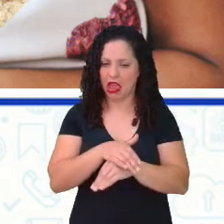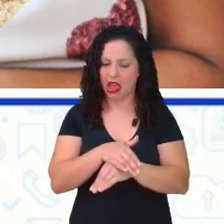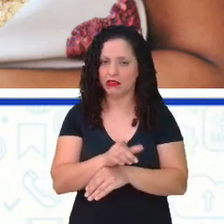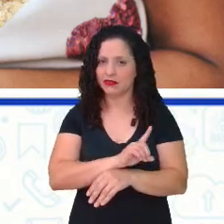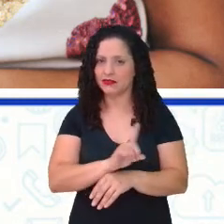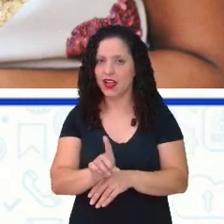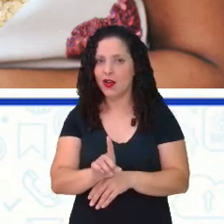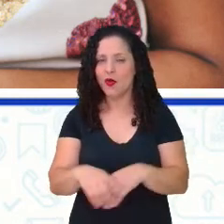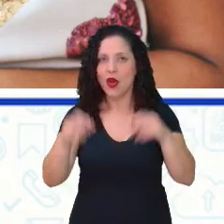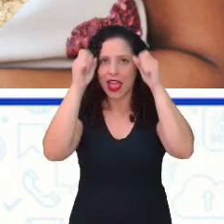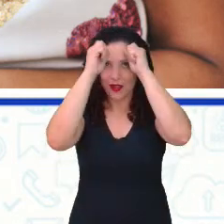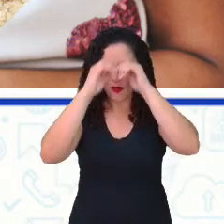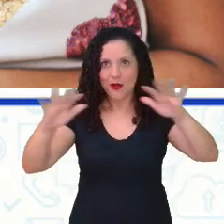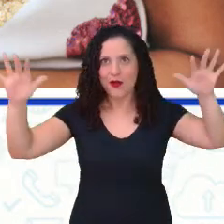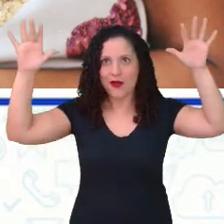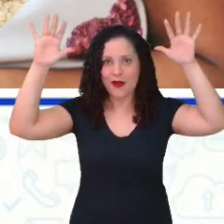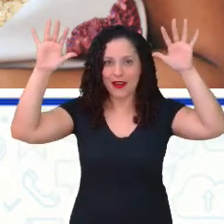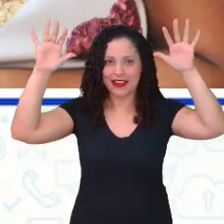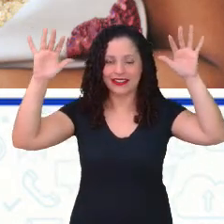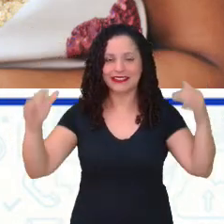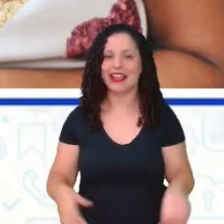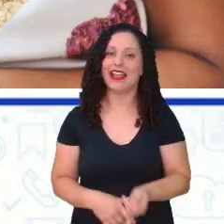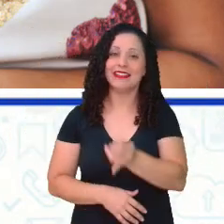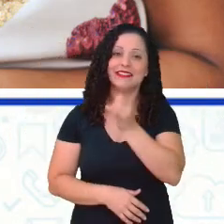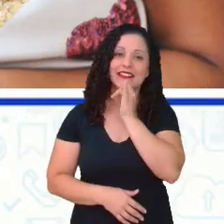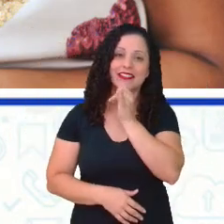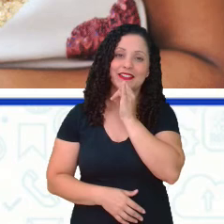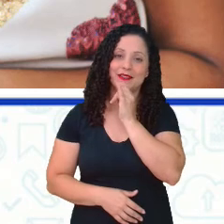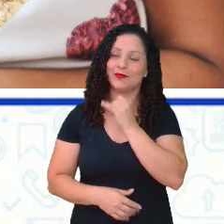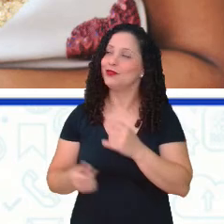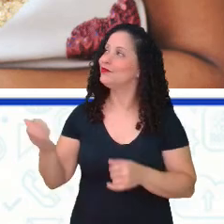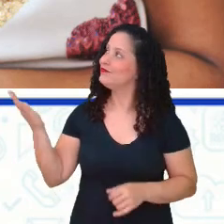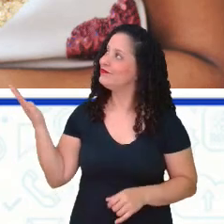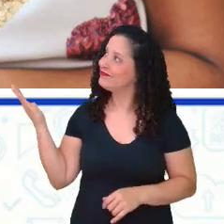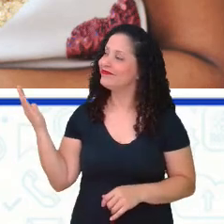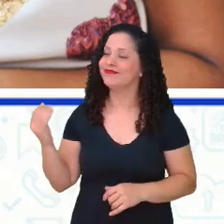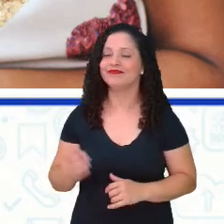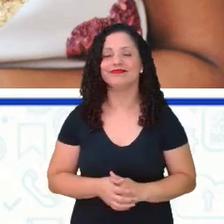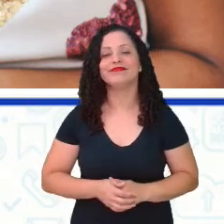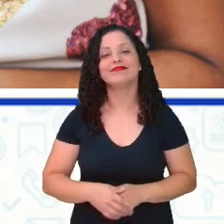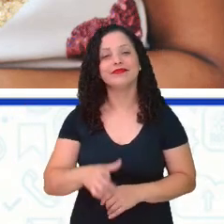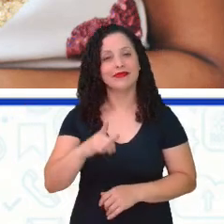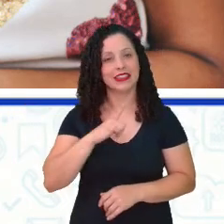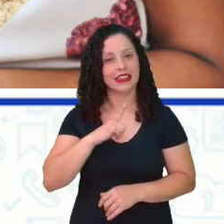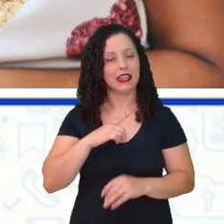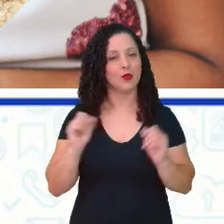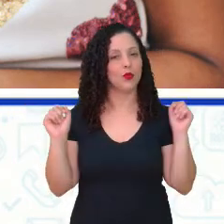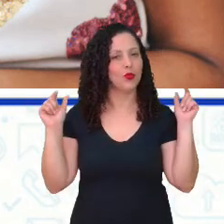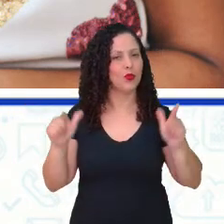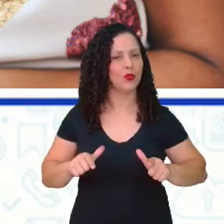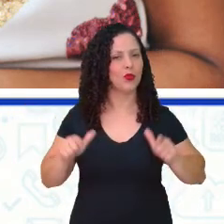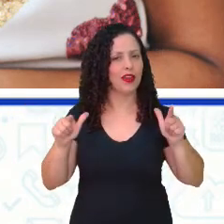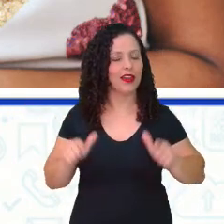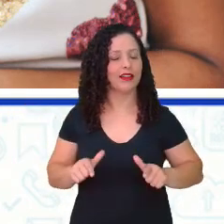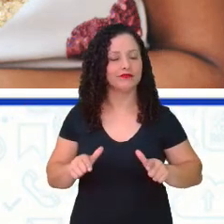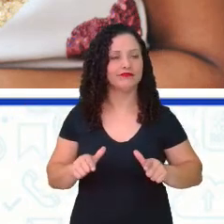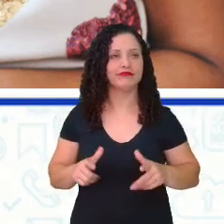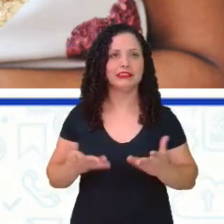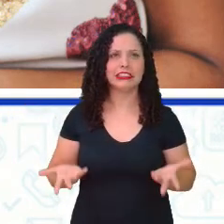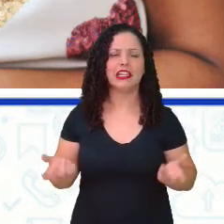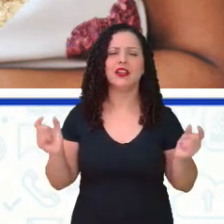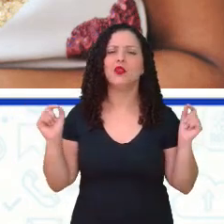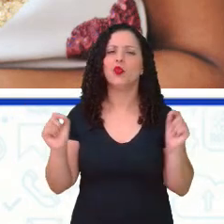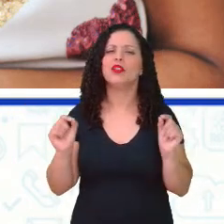Clarice, não é? Veja agora como exemplo. Lembre-se, tem um local. É um local que não é muito legal falar.